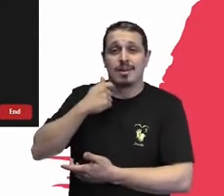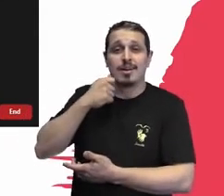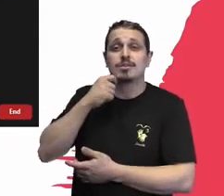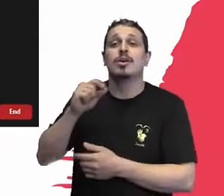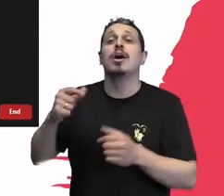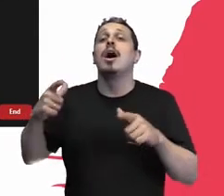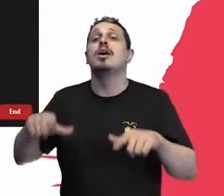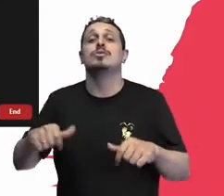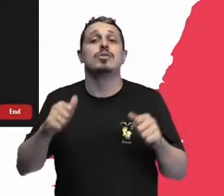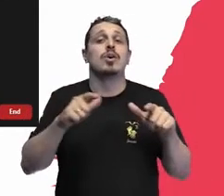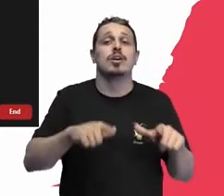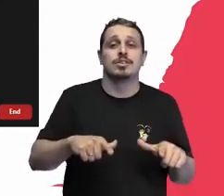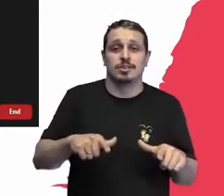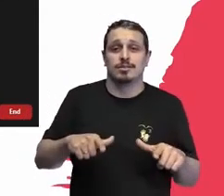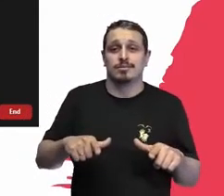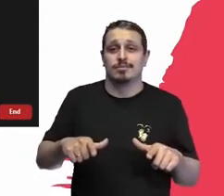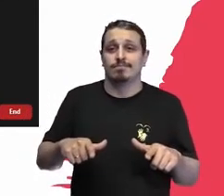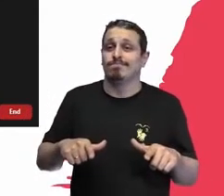passar o próximo slide.